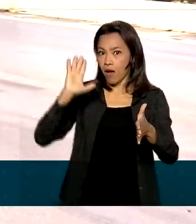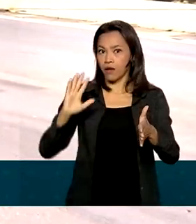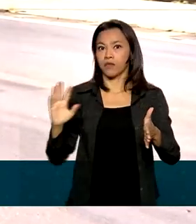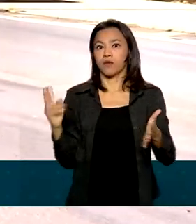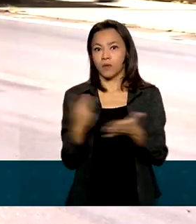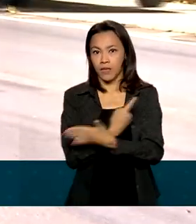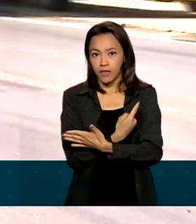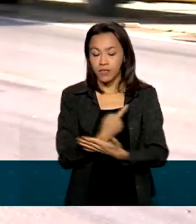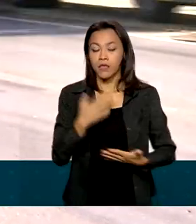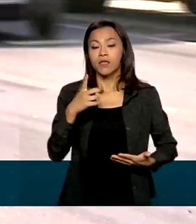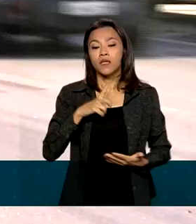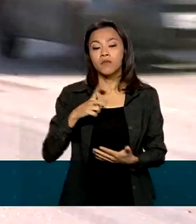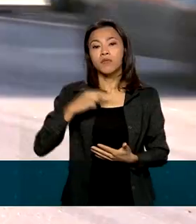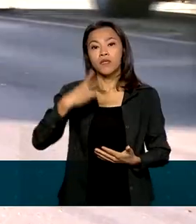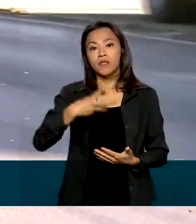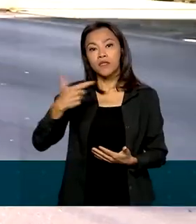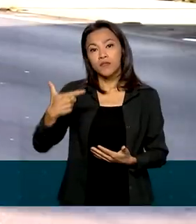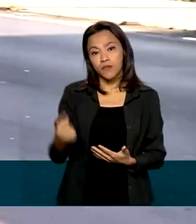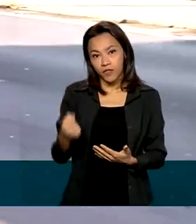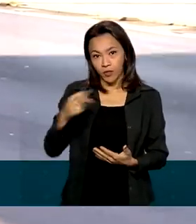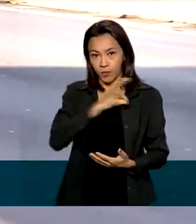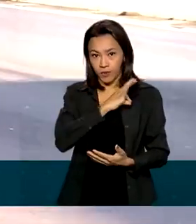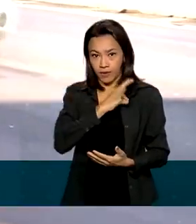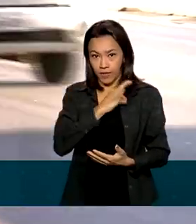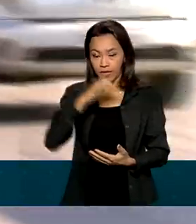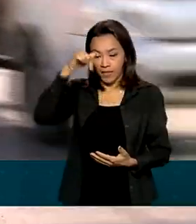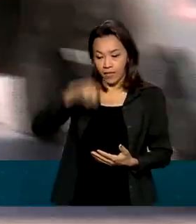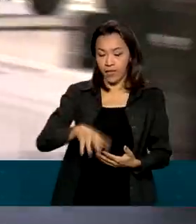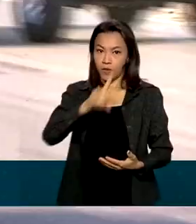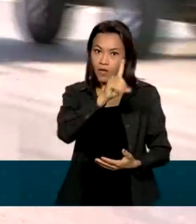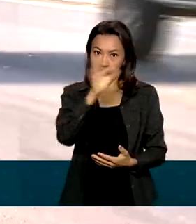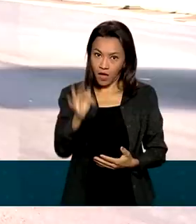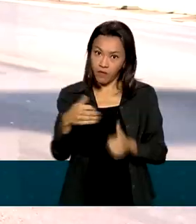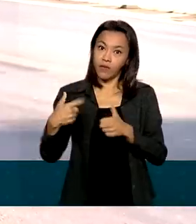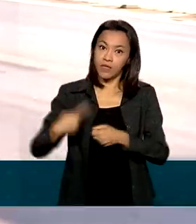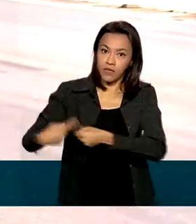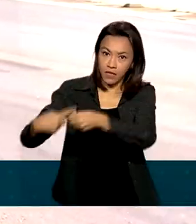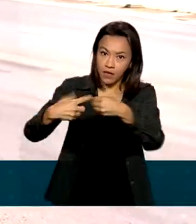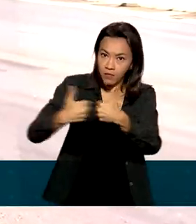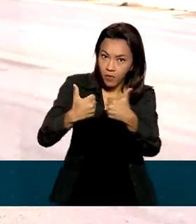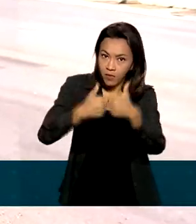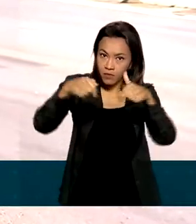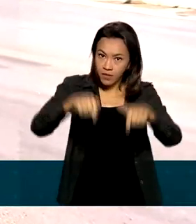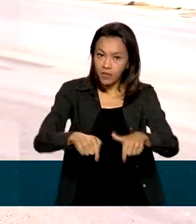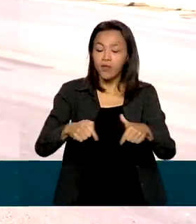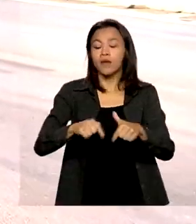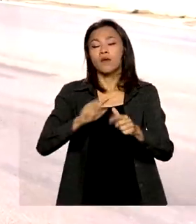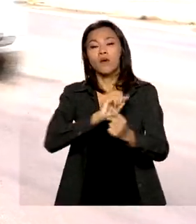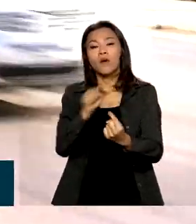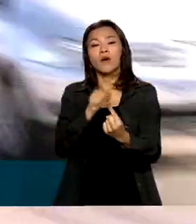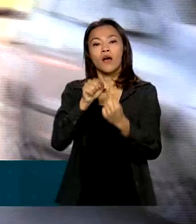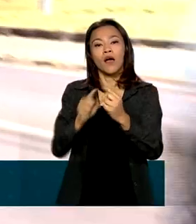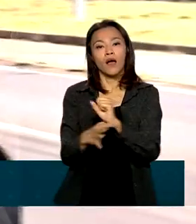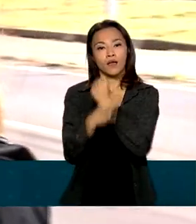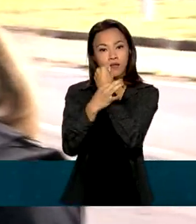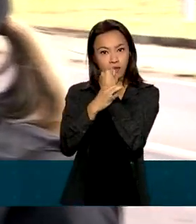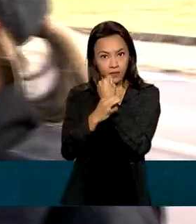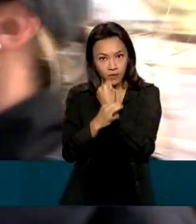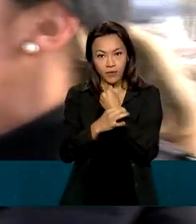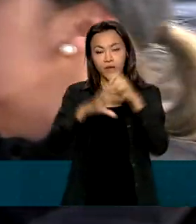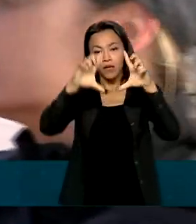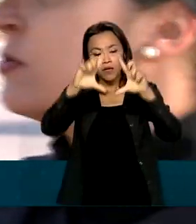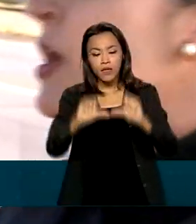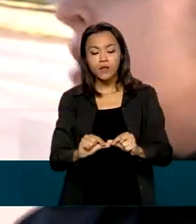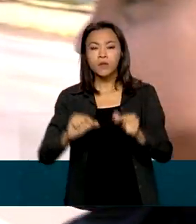policiais nas rodovias federais aqui do DF e em torno, para garantir a maior segurança viária, reduzindo o número de